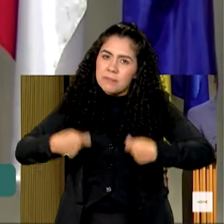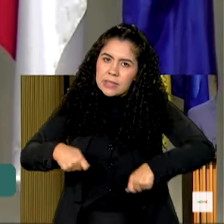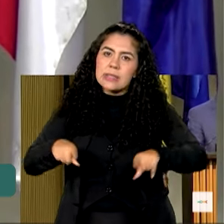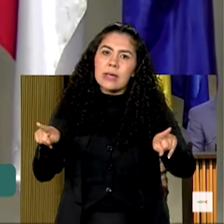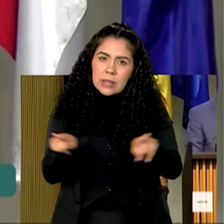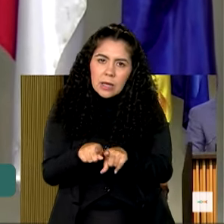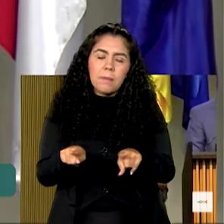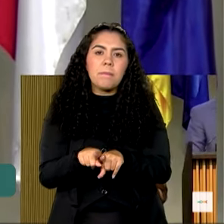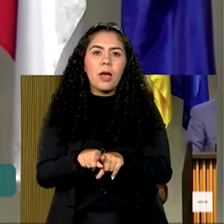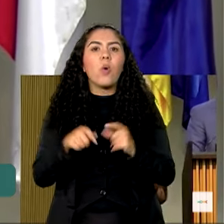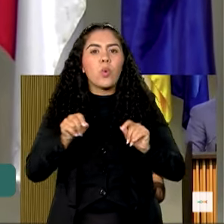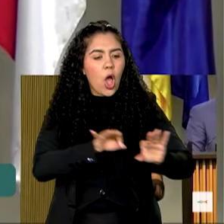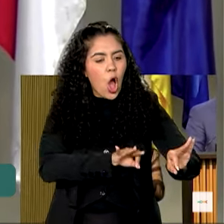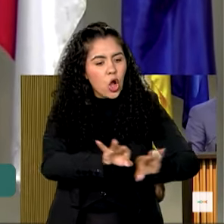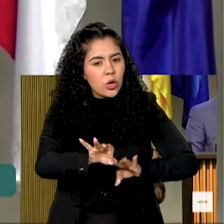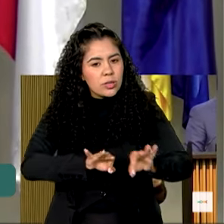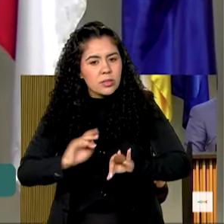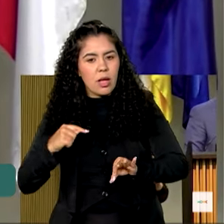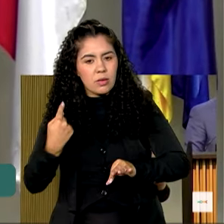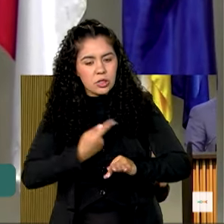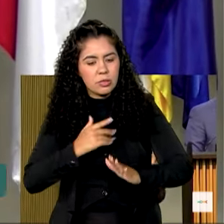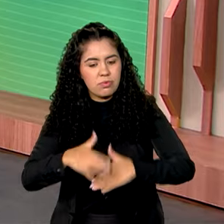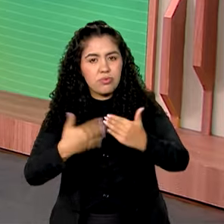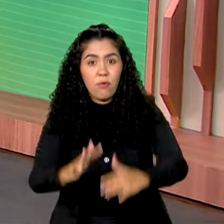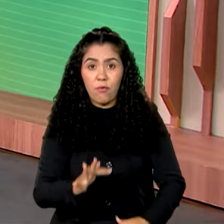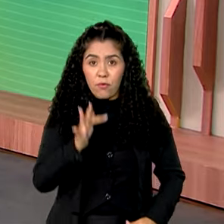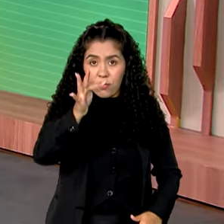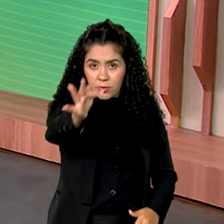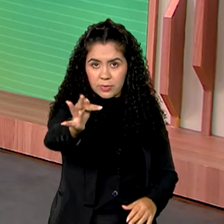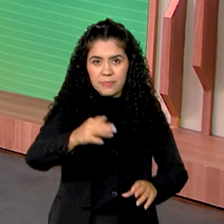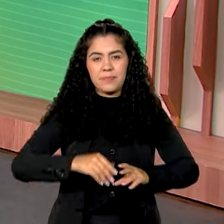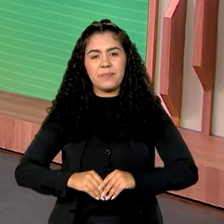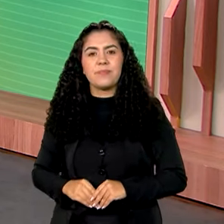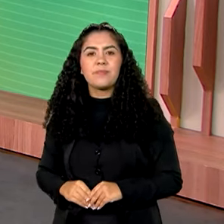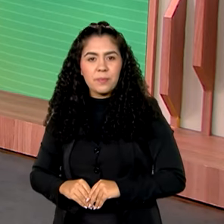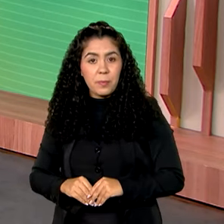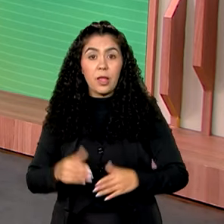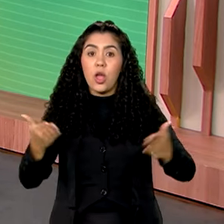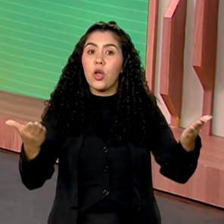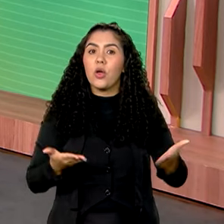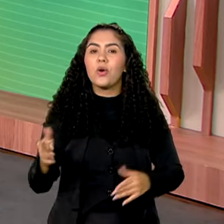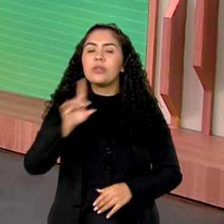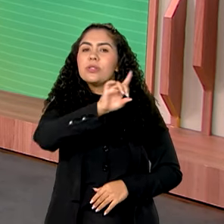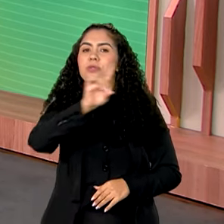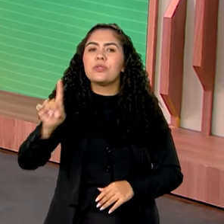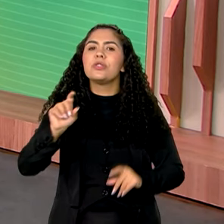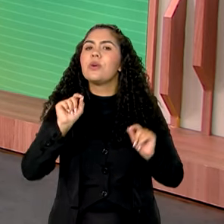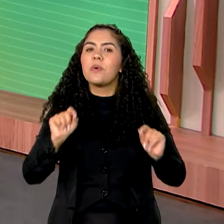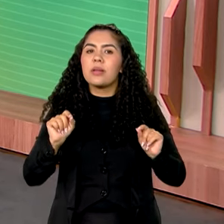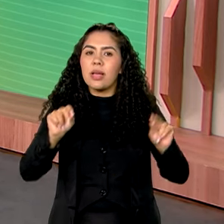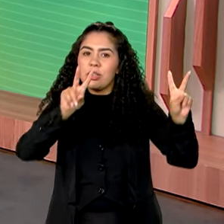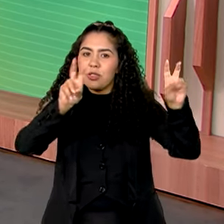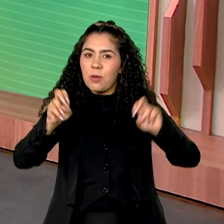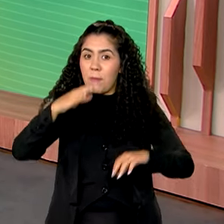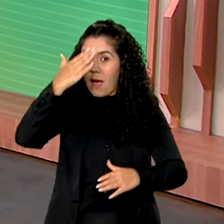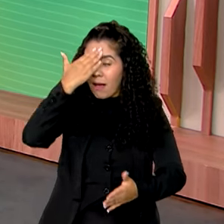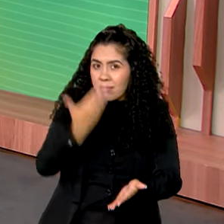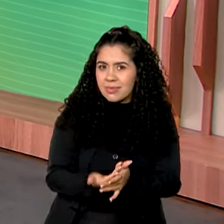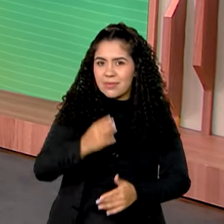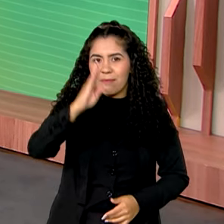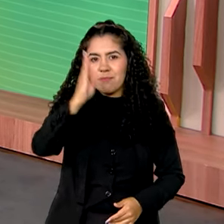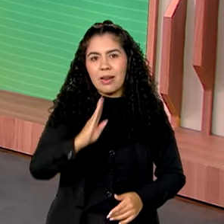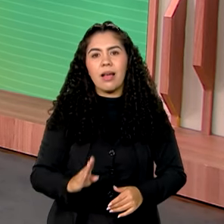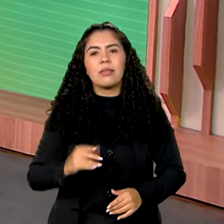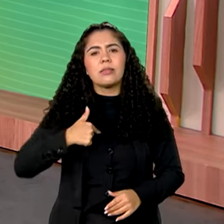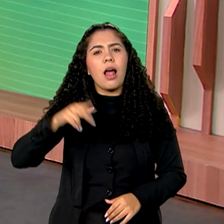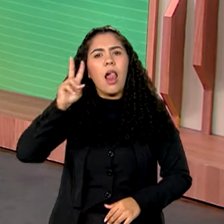portanto, organizar os nossos passos em direção ao futuro. E hoje é o dia do quadro Fé no Brasil, quando a gente lembra algumas